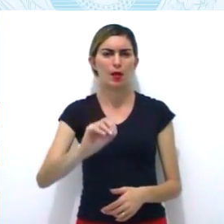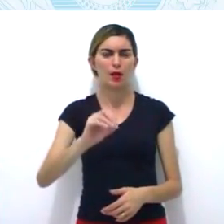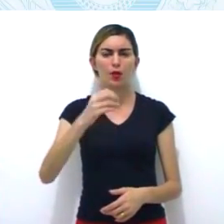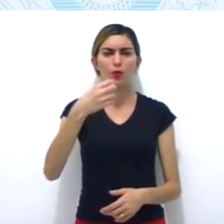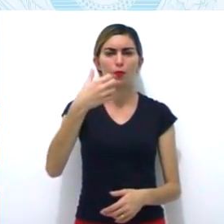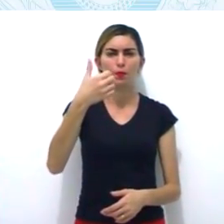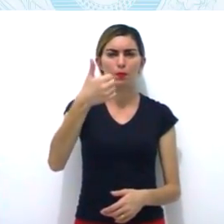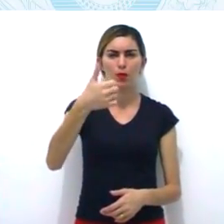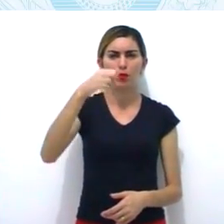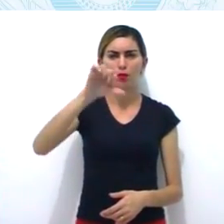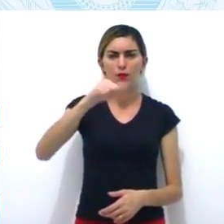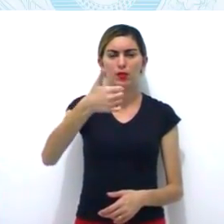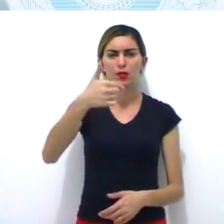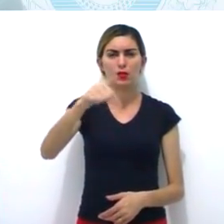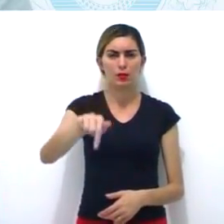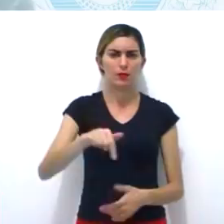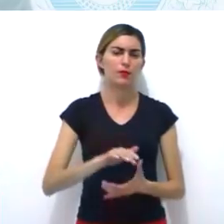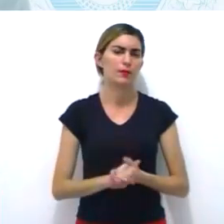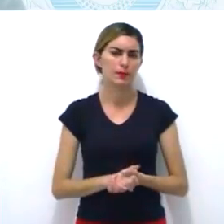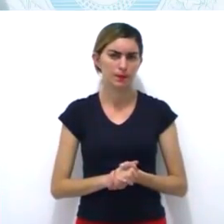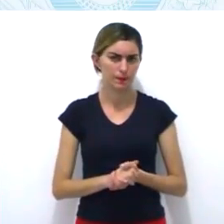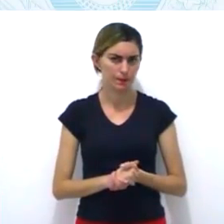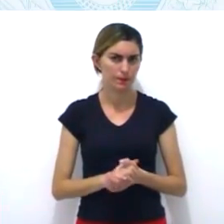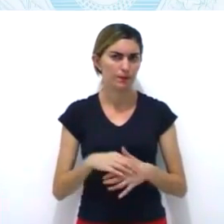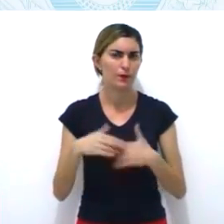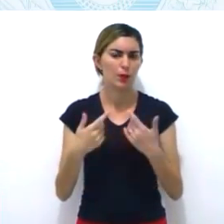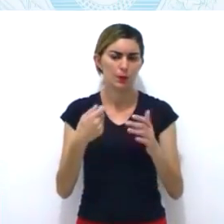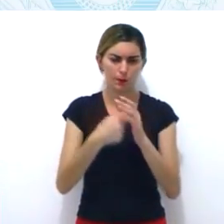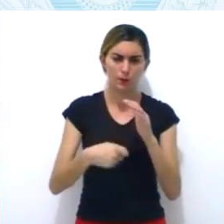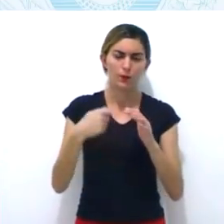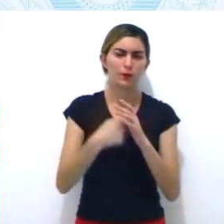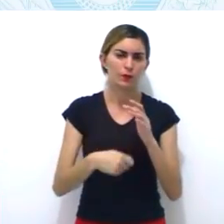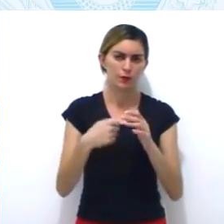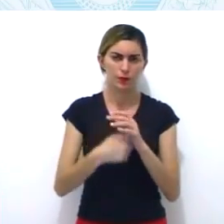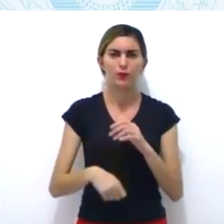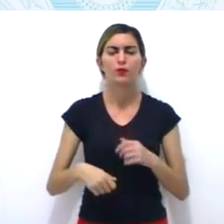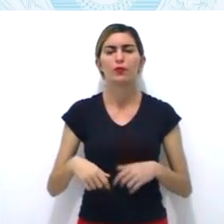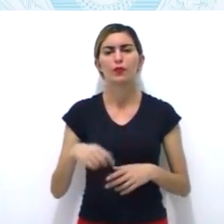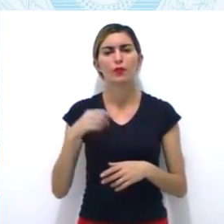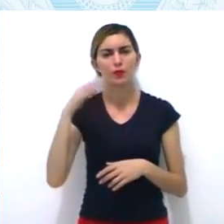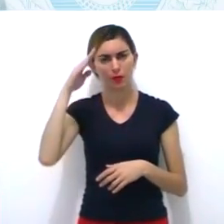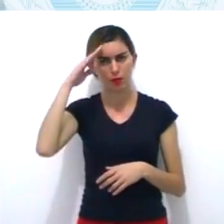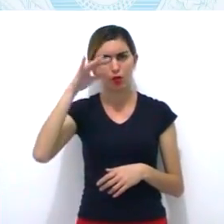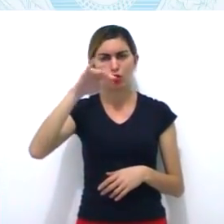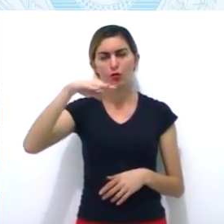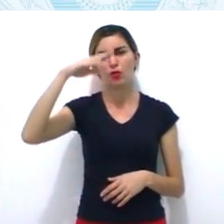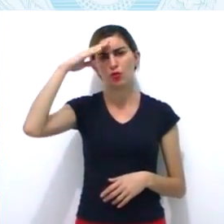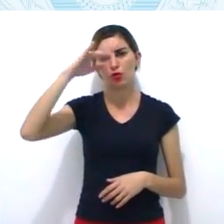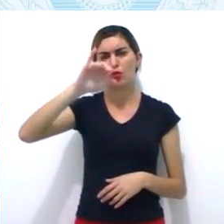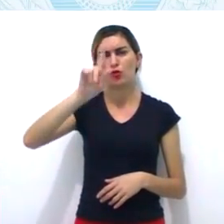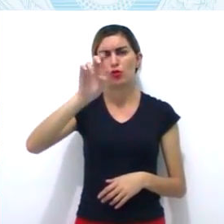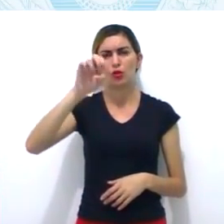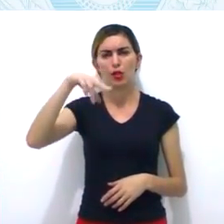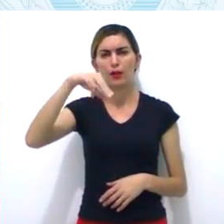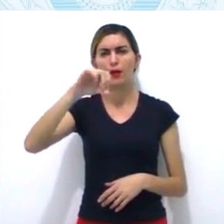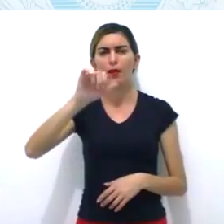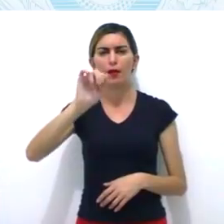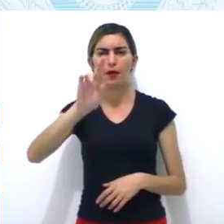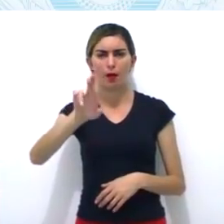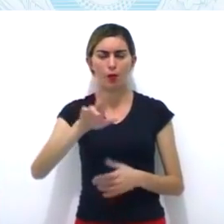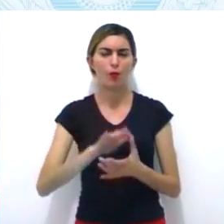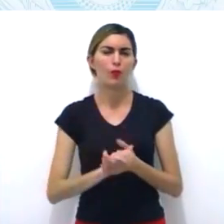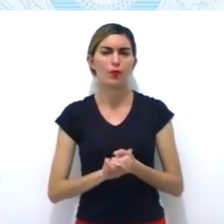Recife ser invadido. Então, prezados e prezadas, aqui eu me despeço de vocês,